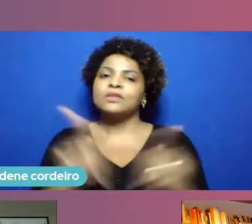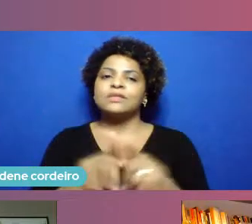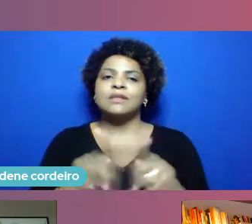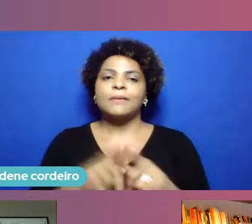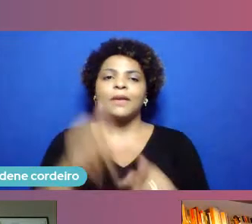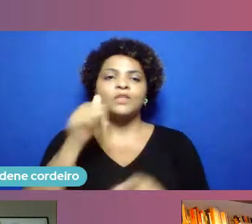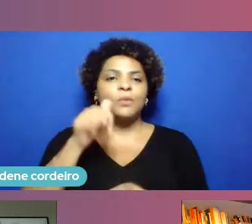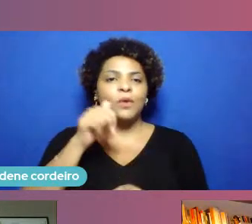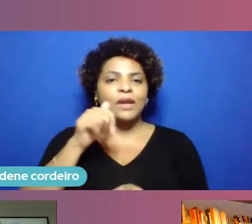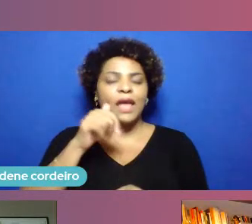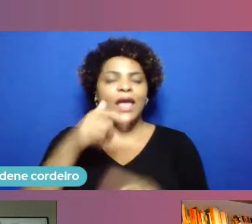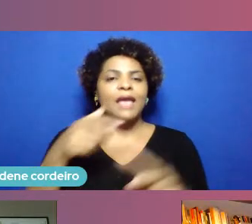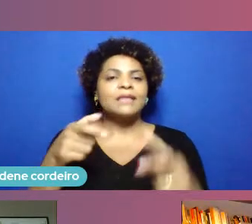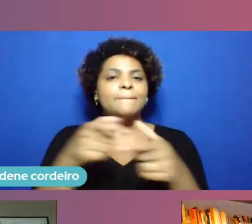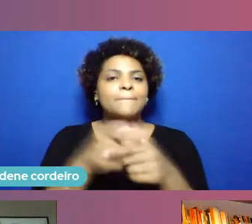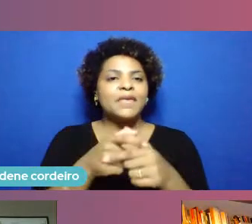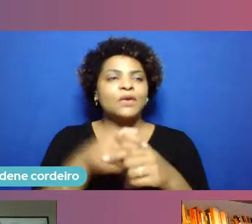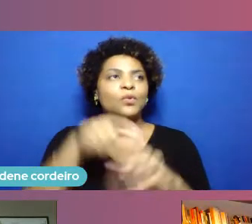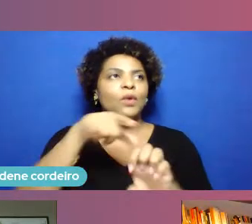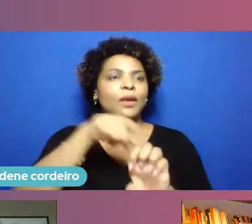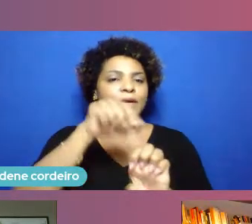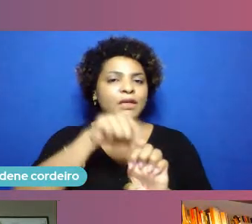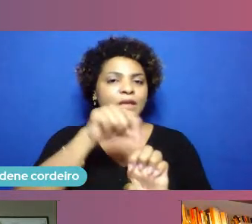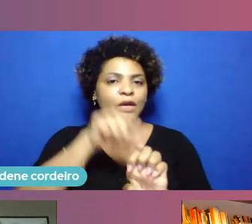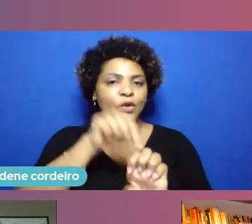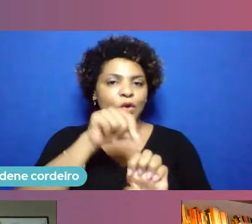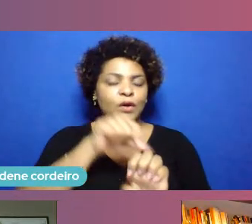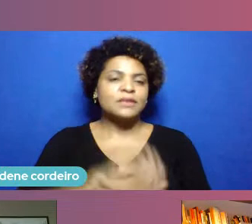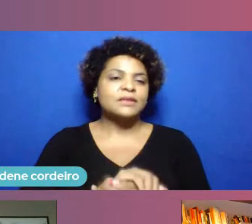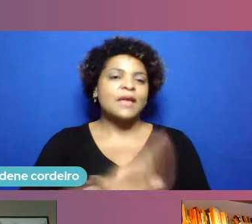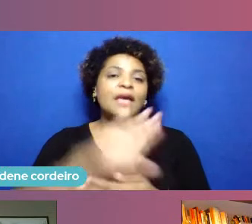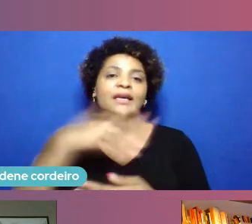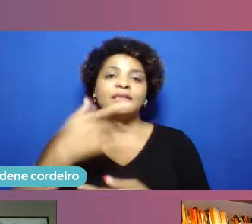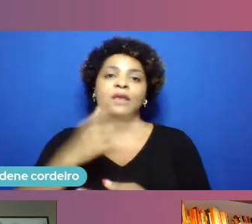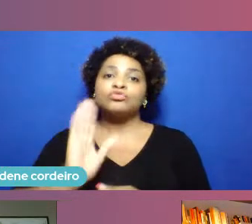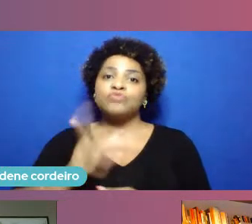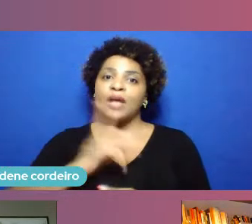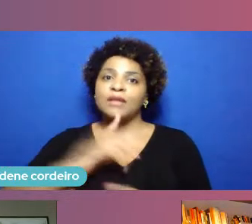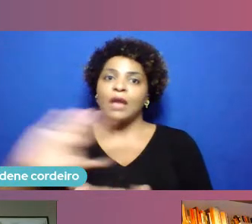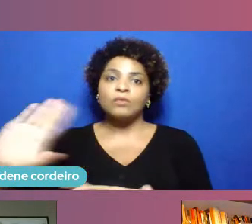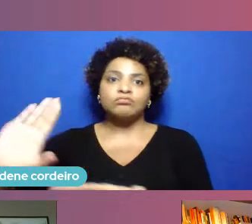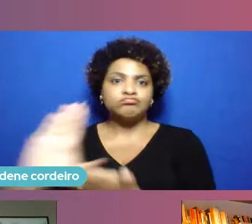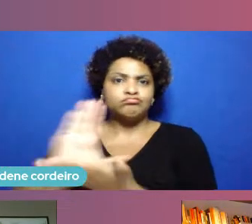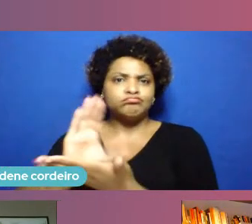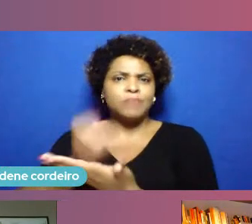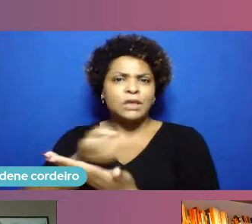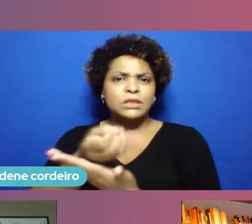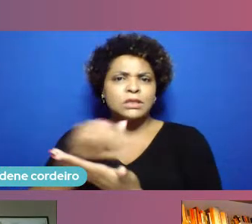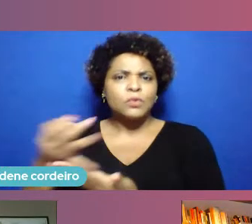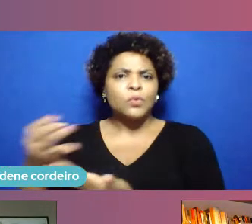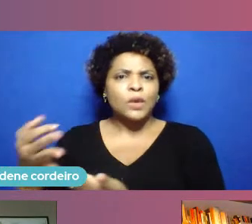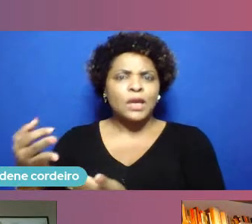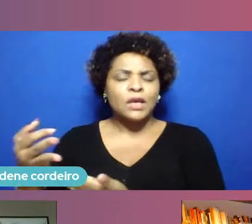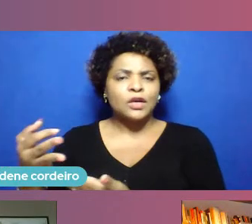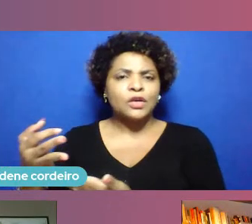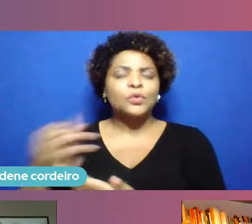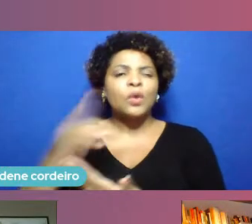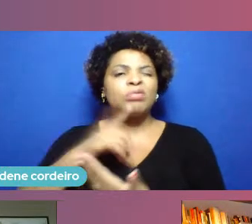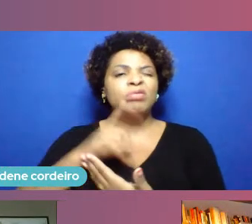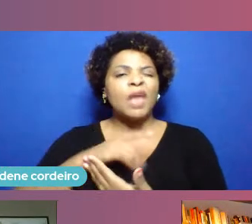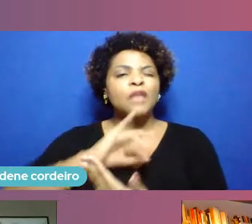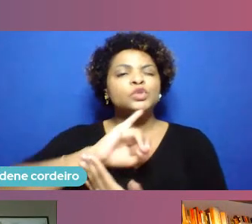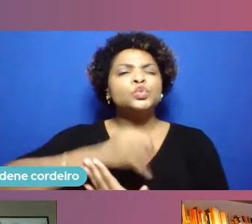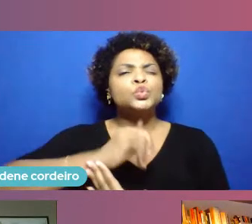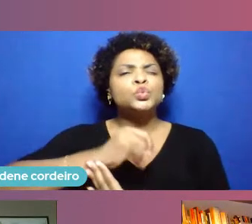cidade então o crédito já é distribuído em condições muito especiais a taxa de juros é bem menor do que a do mercado o prazo de carência